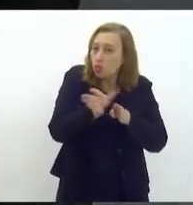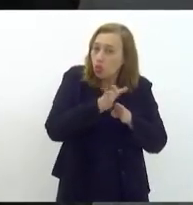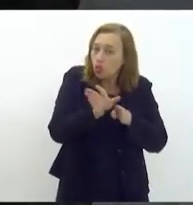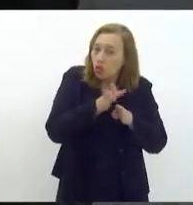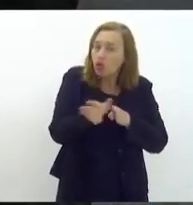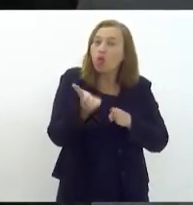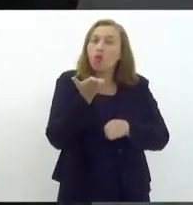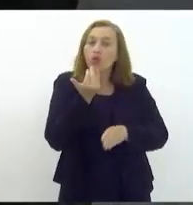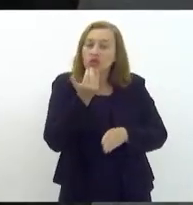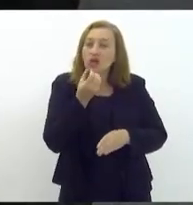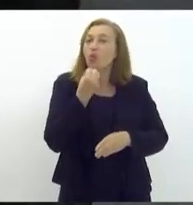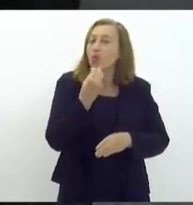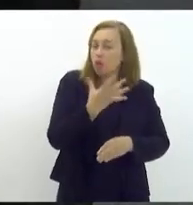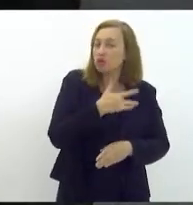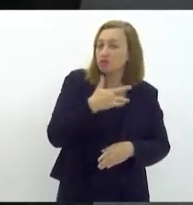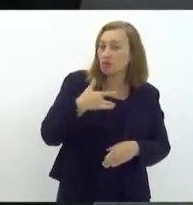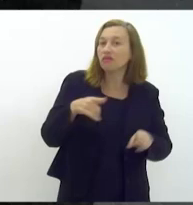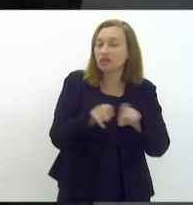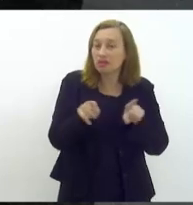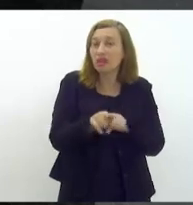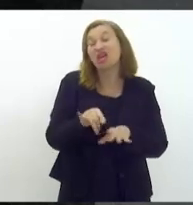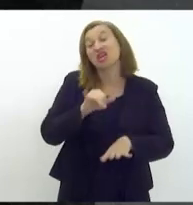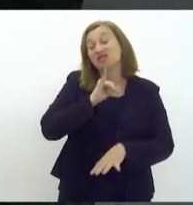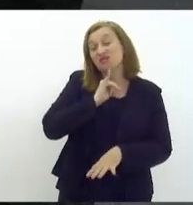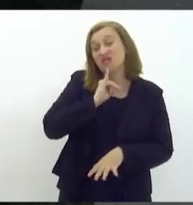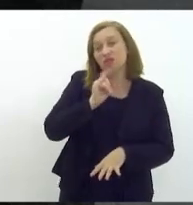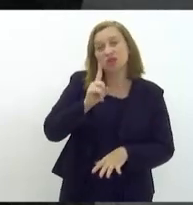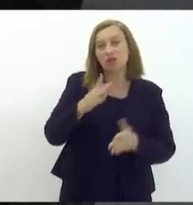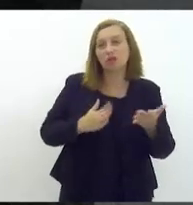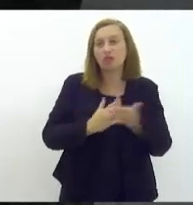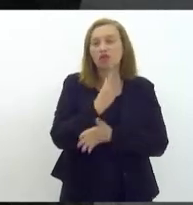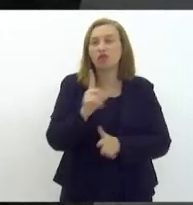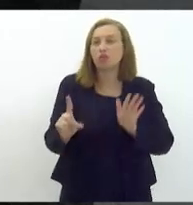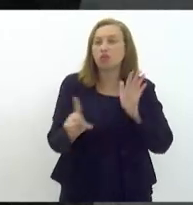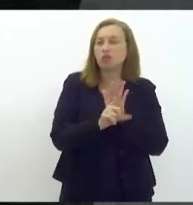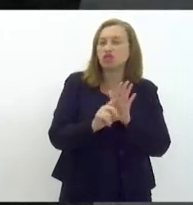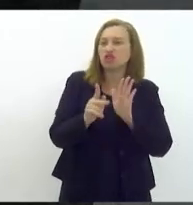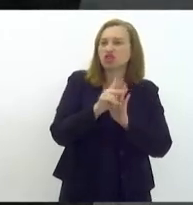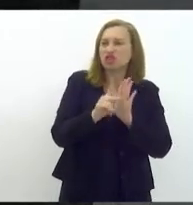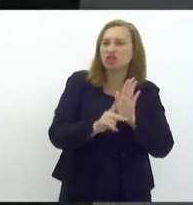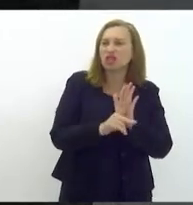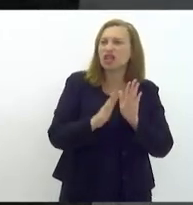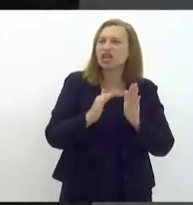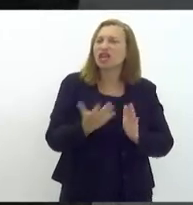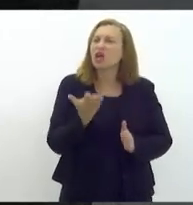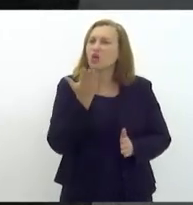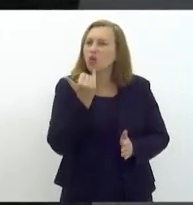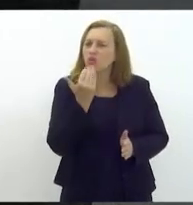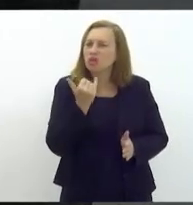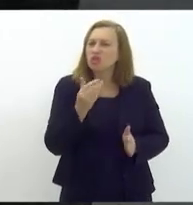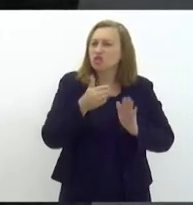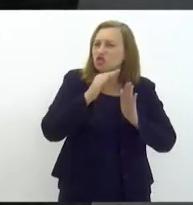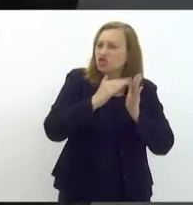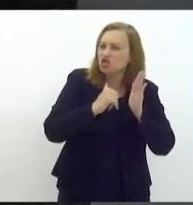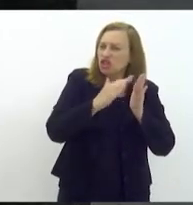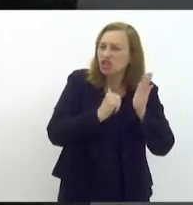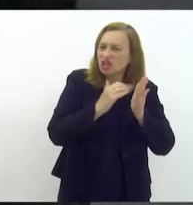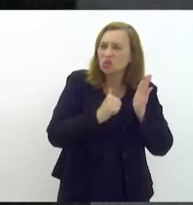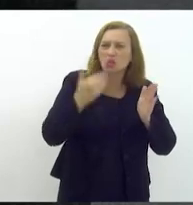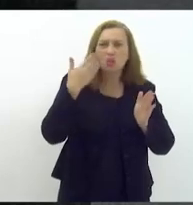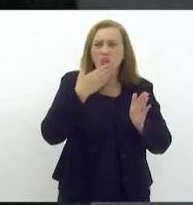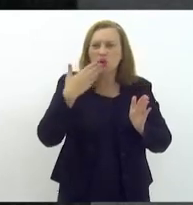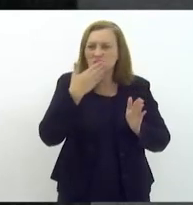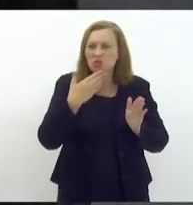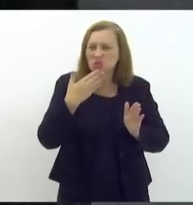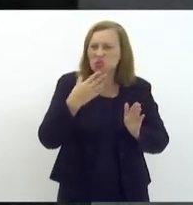boa alimentação. Infelizmente, gente não aprovou aquele projeto de lei tirando alimentos com muito açúcar, ou muito sal, ou muita